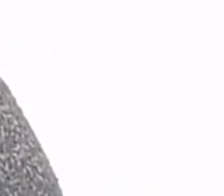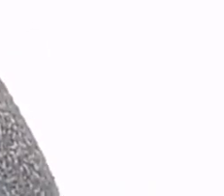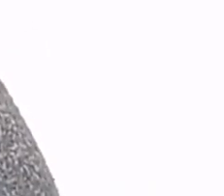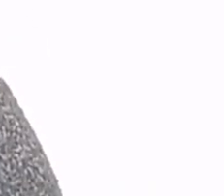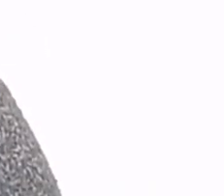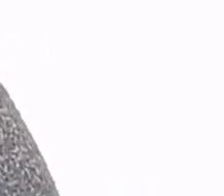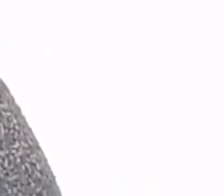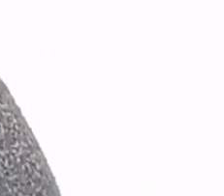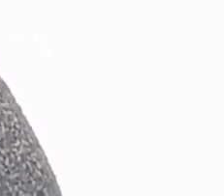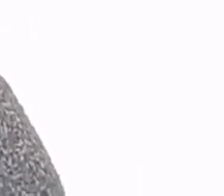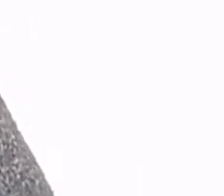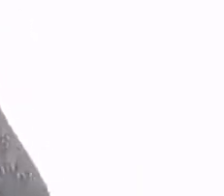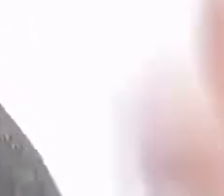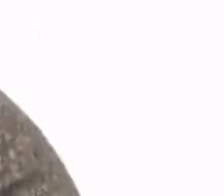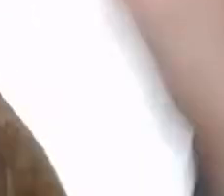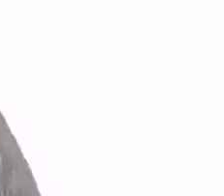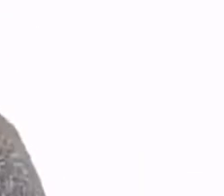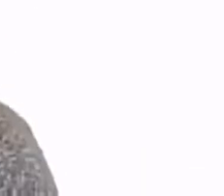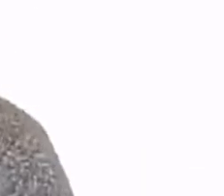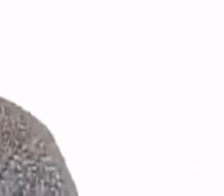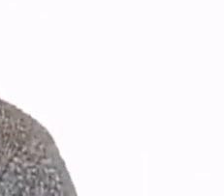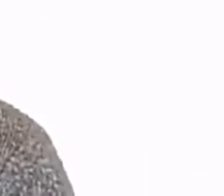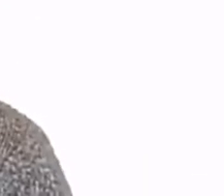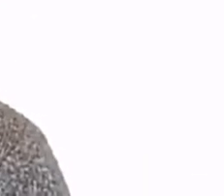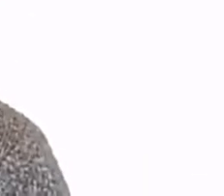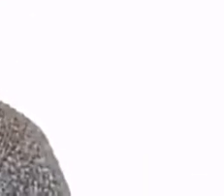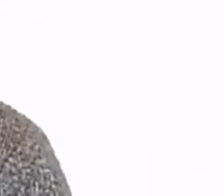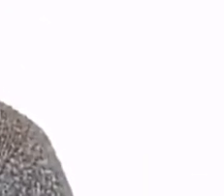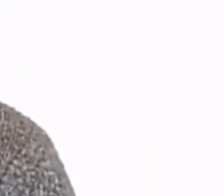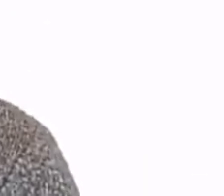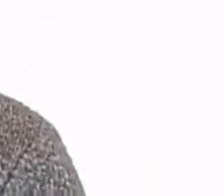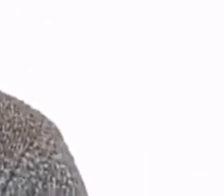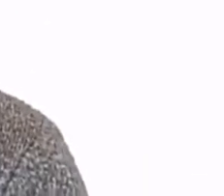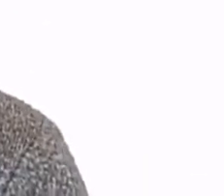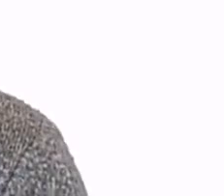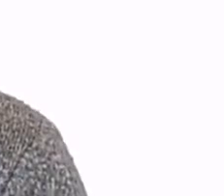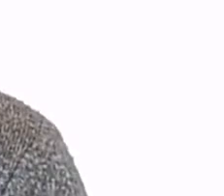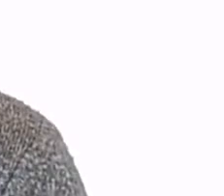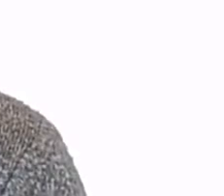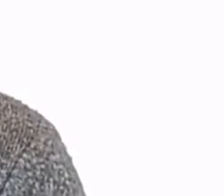jeito, porque tudo que se tinha, que se deveria